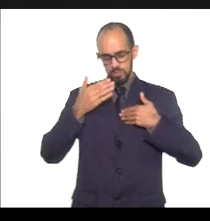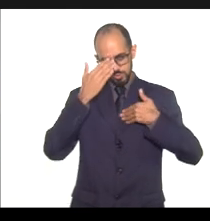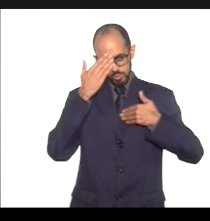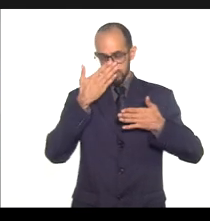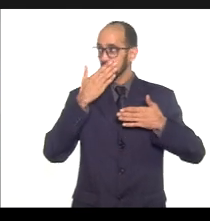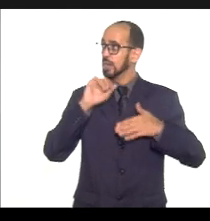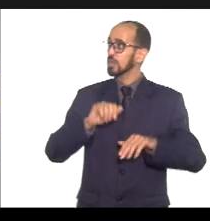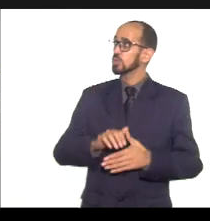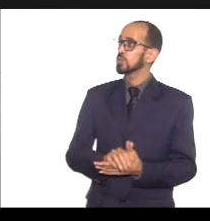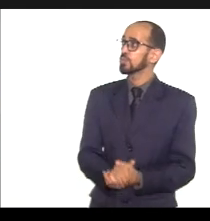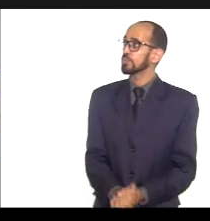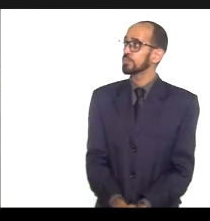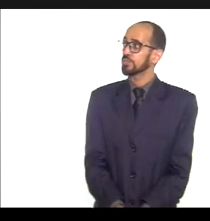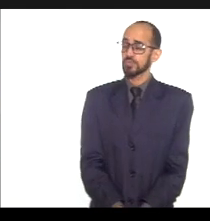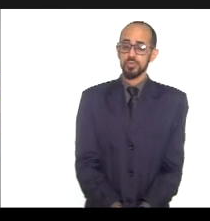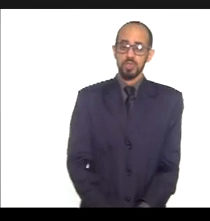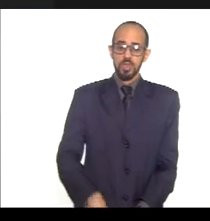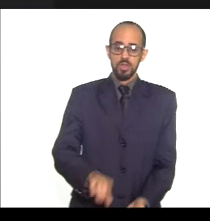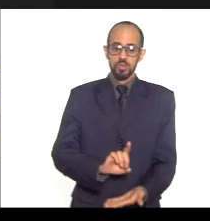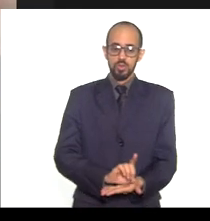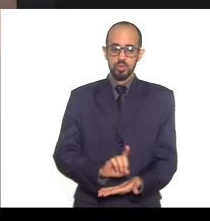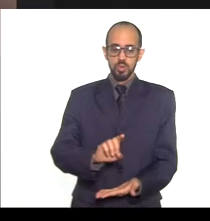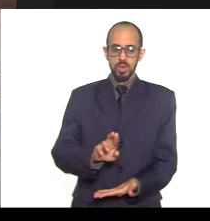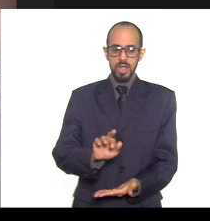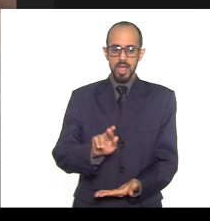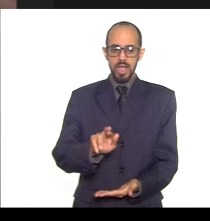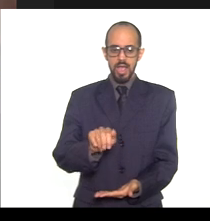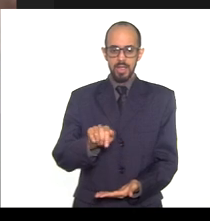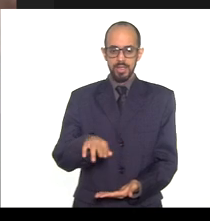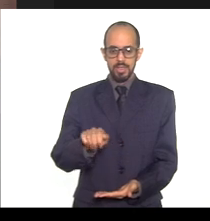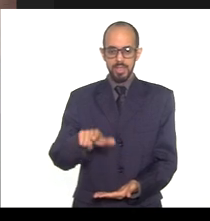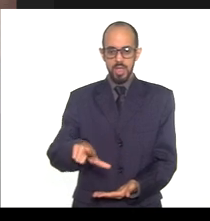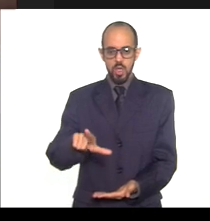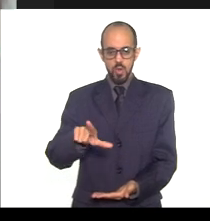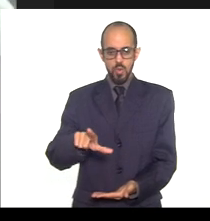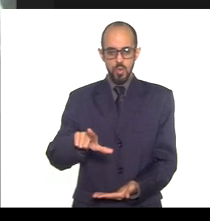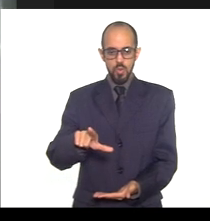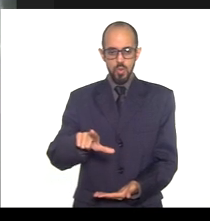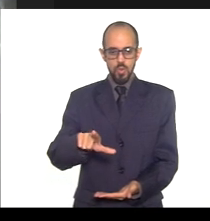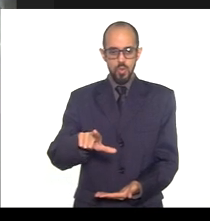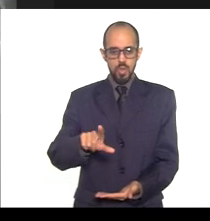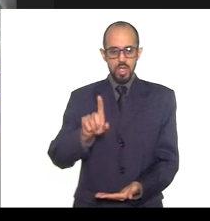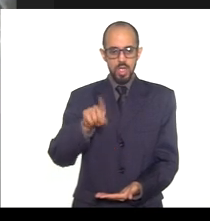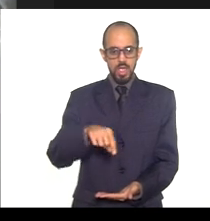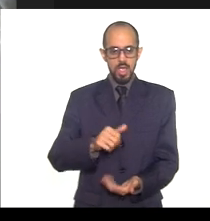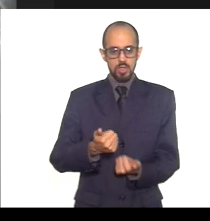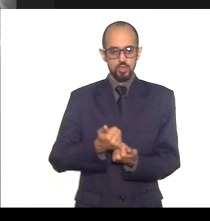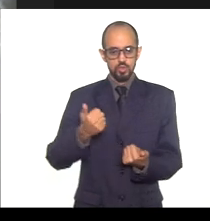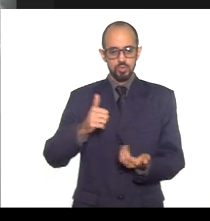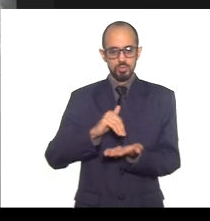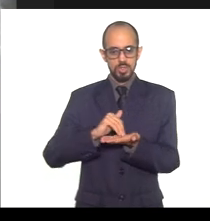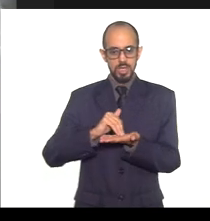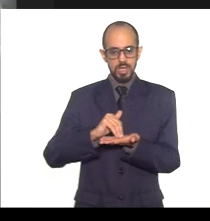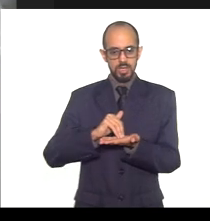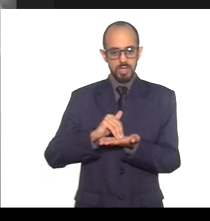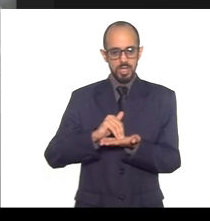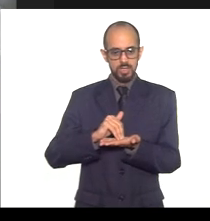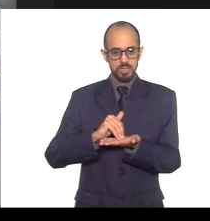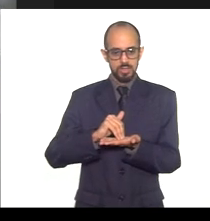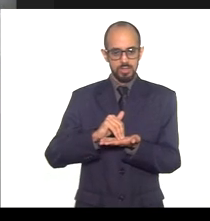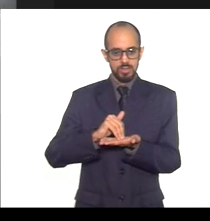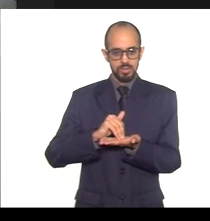Doutora Raquel, vou fazer a apresentação. Doutora Raquel é a subsecretária-juridão da Secretaria.